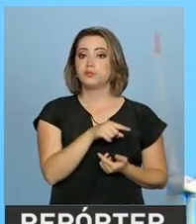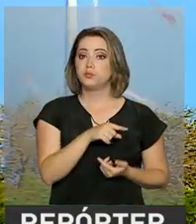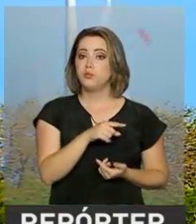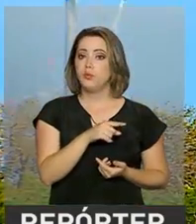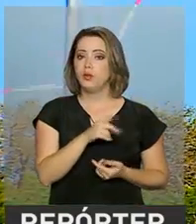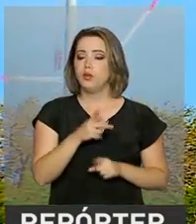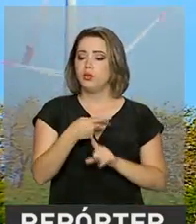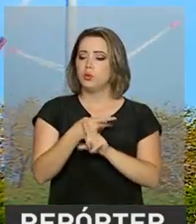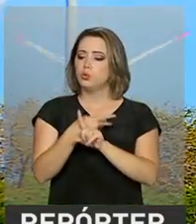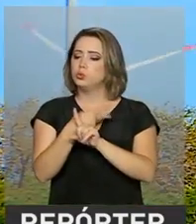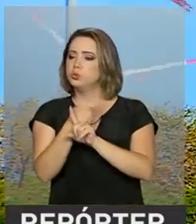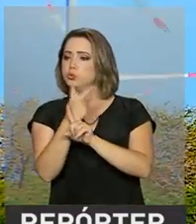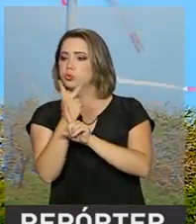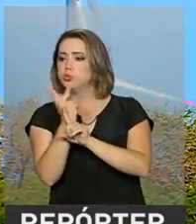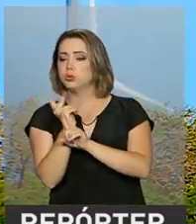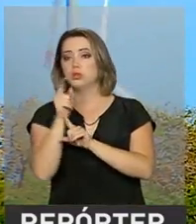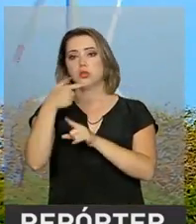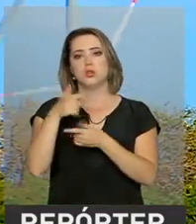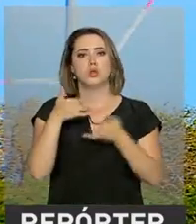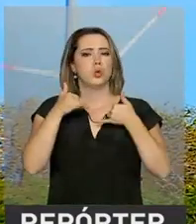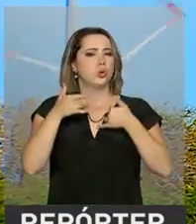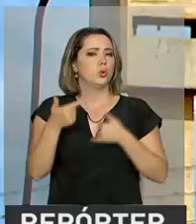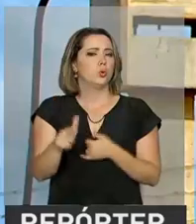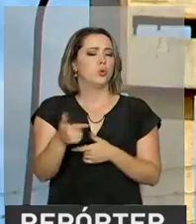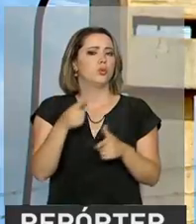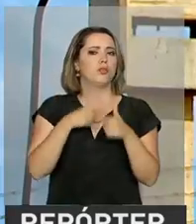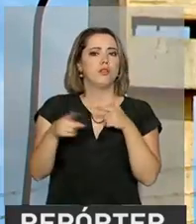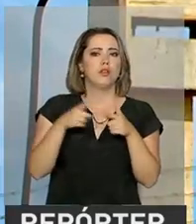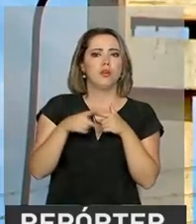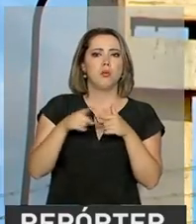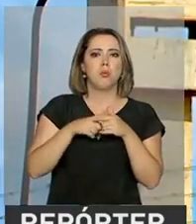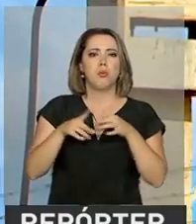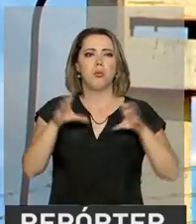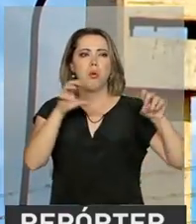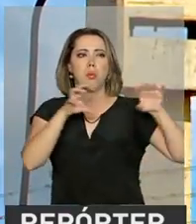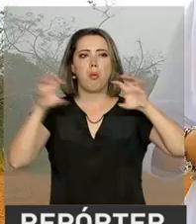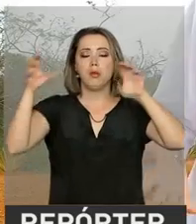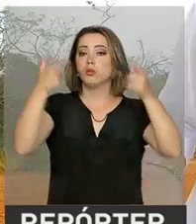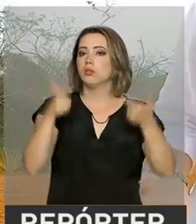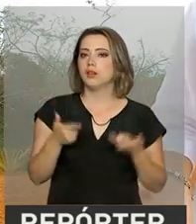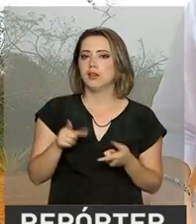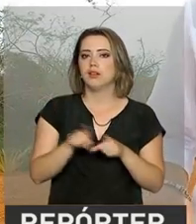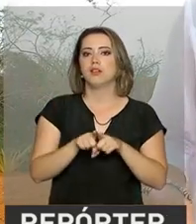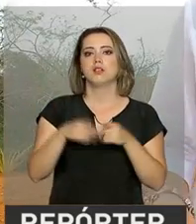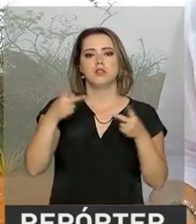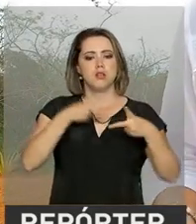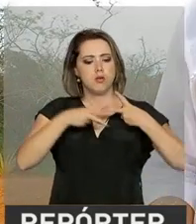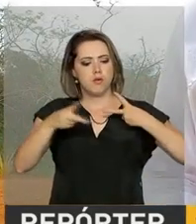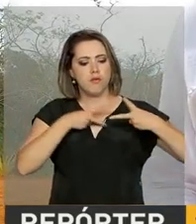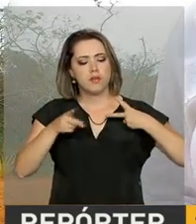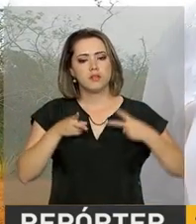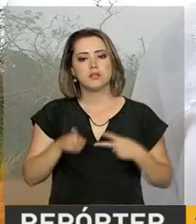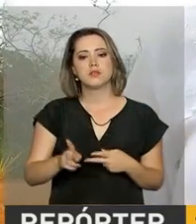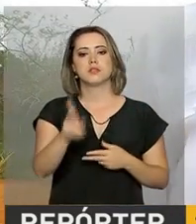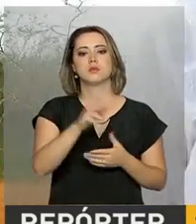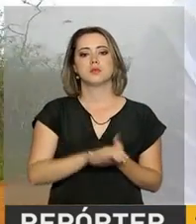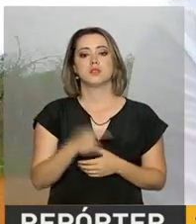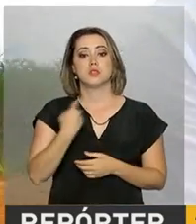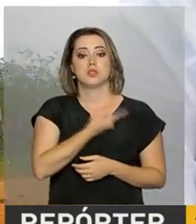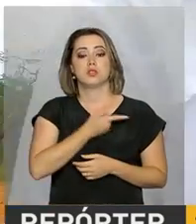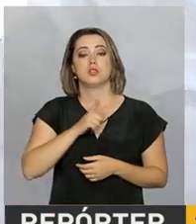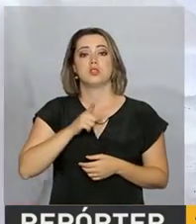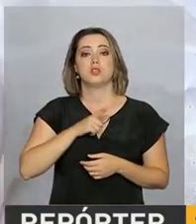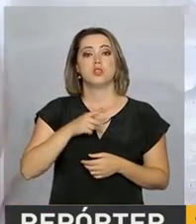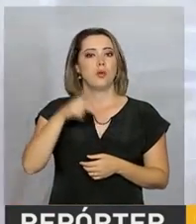eletricidade a partir da força do vento não gera poluentes e vem de um recurso inesgotável. Para a gente ter uma ideia da força do vento,